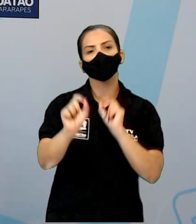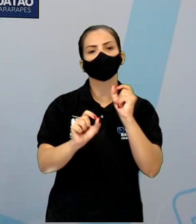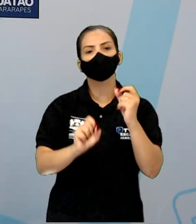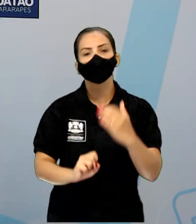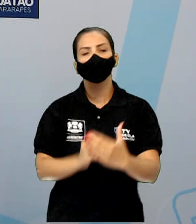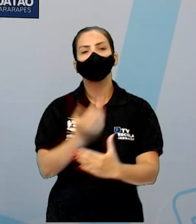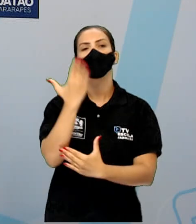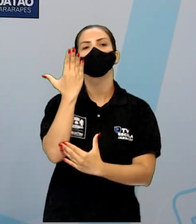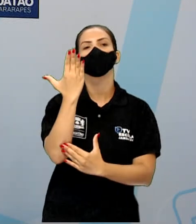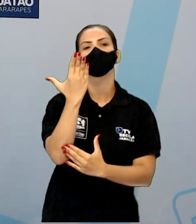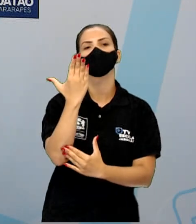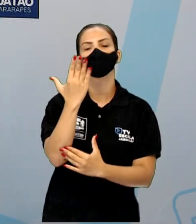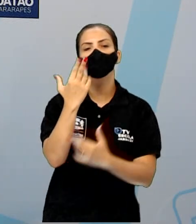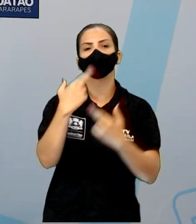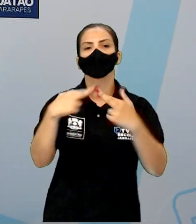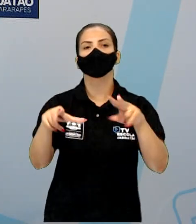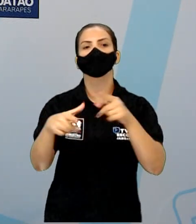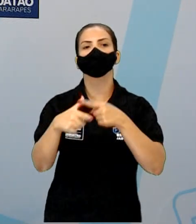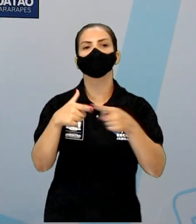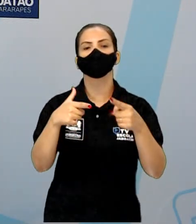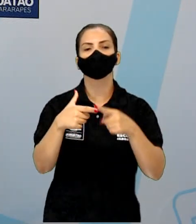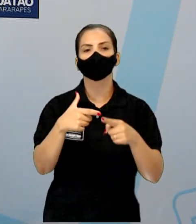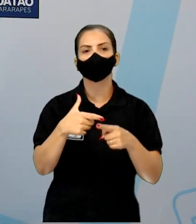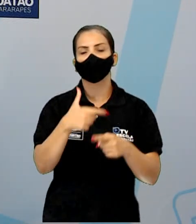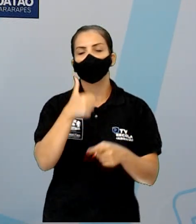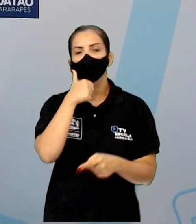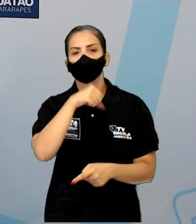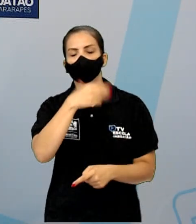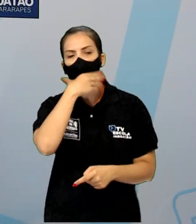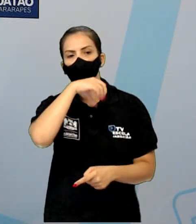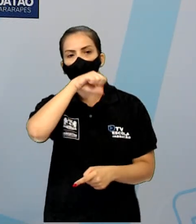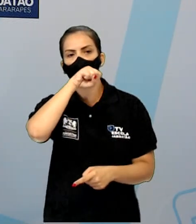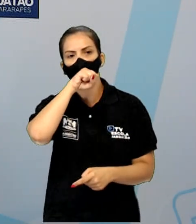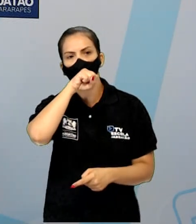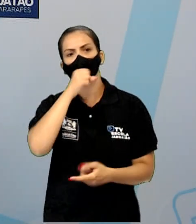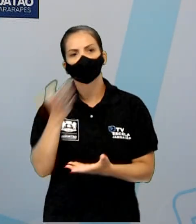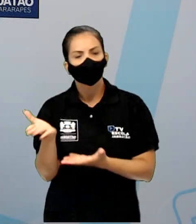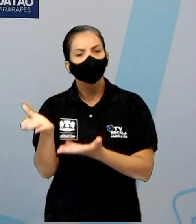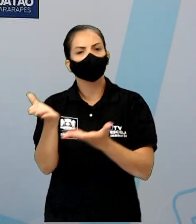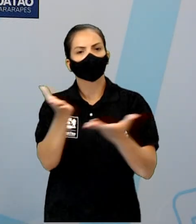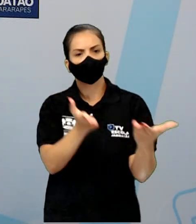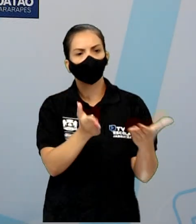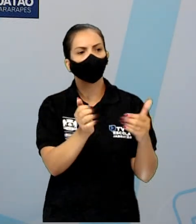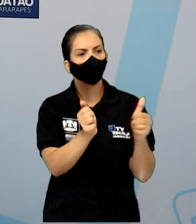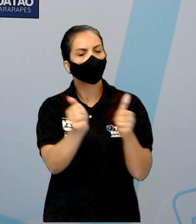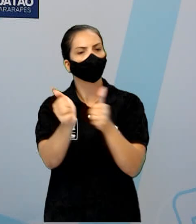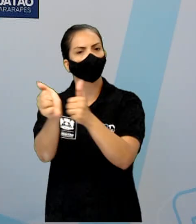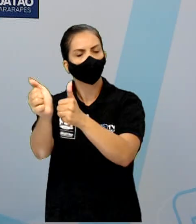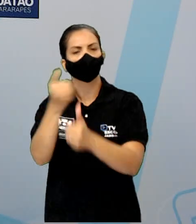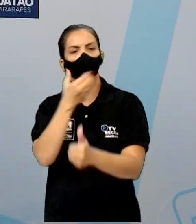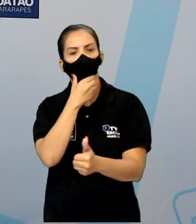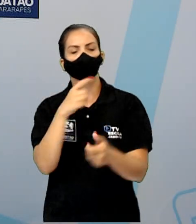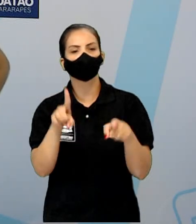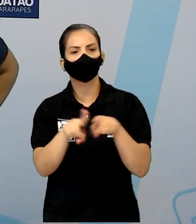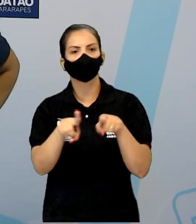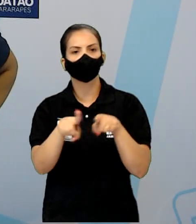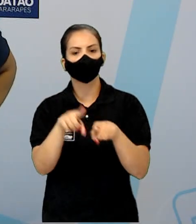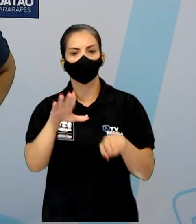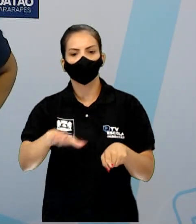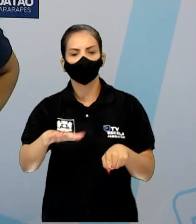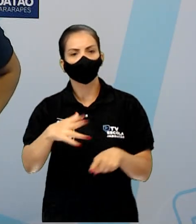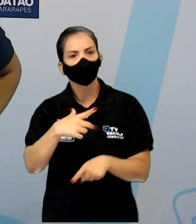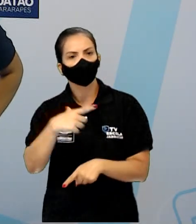pratos da menina aparecerem. E o guia. Que, no caso aqui, foi boa, né? Ela conseguiu escapar. E ninguém acreditou na menina.